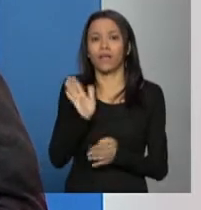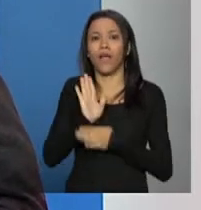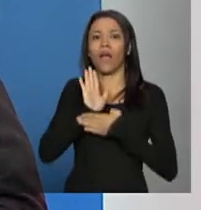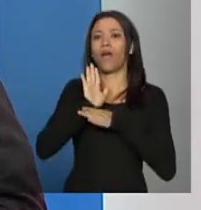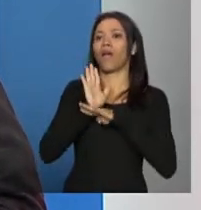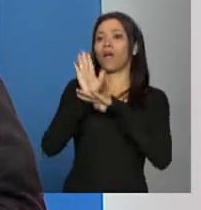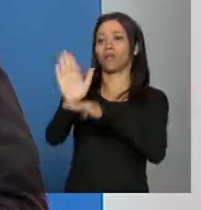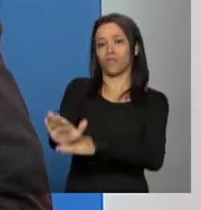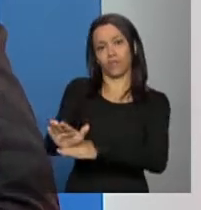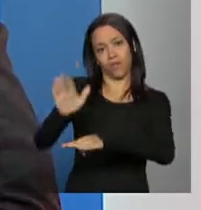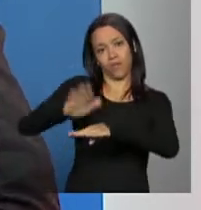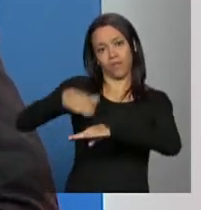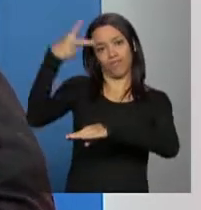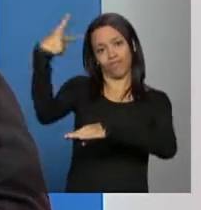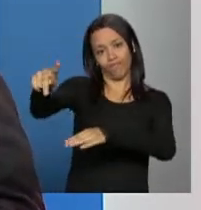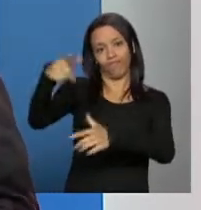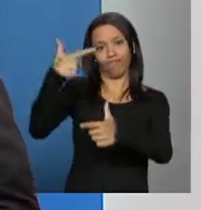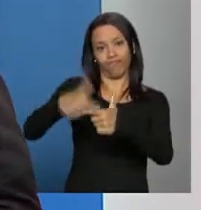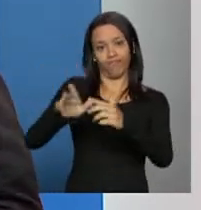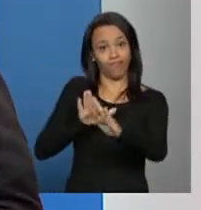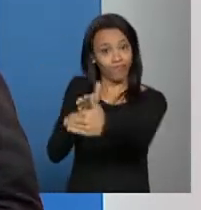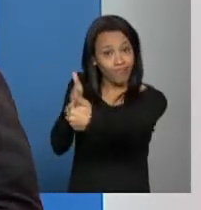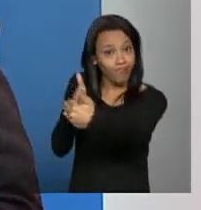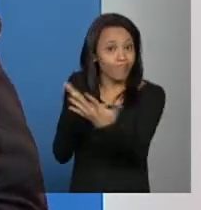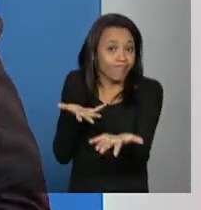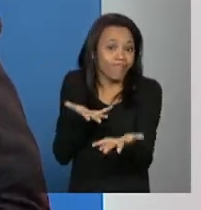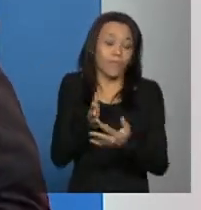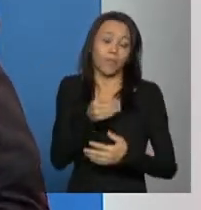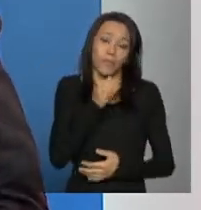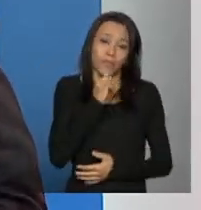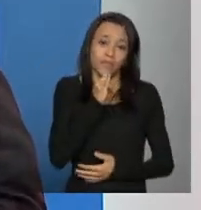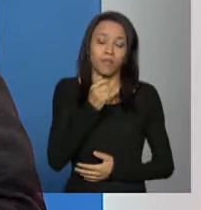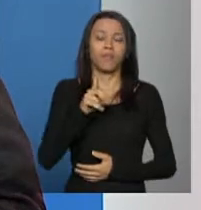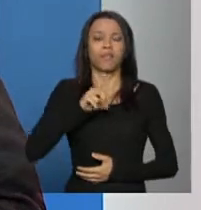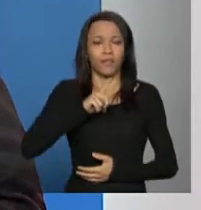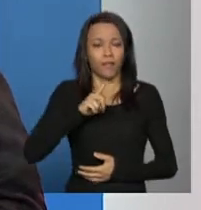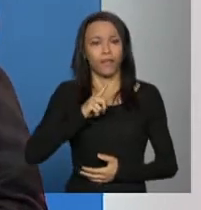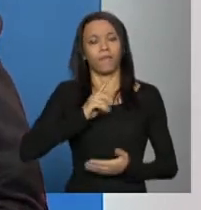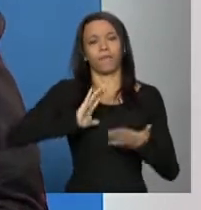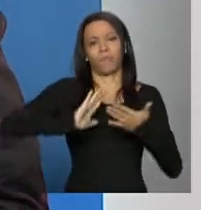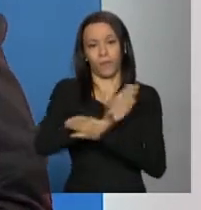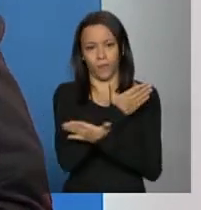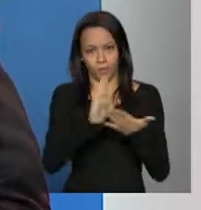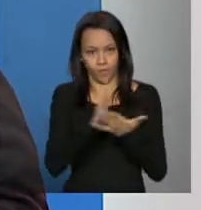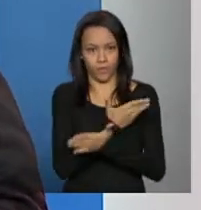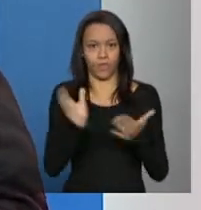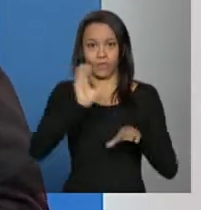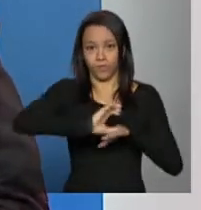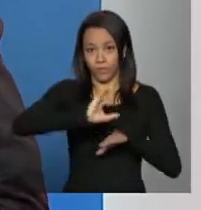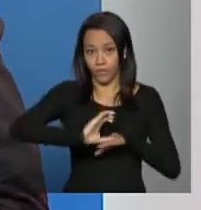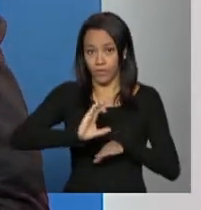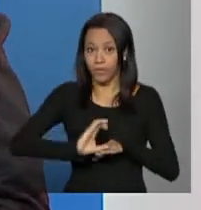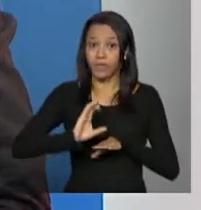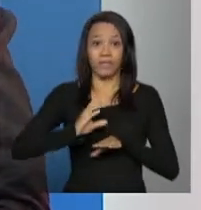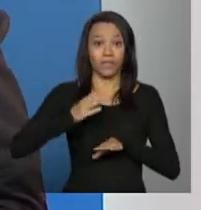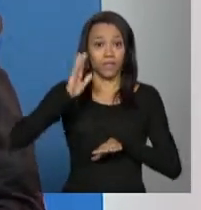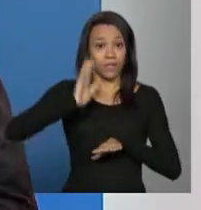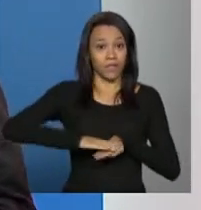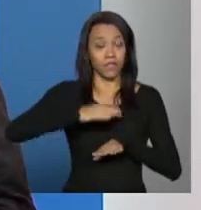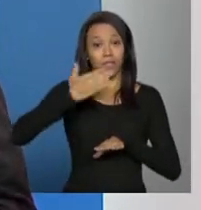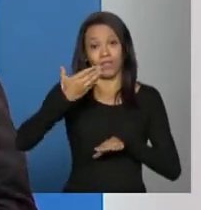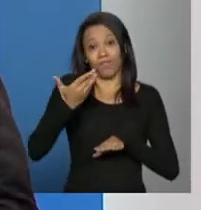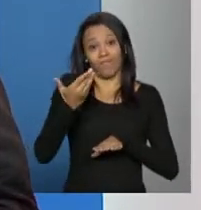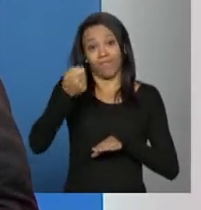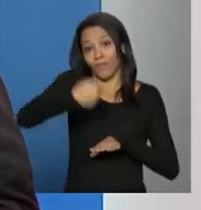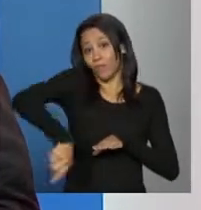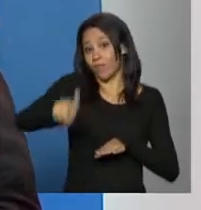especificamente. Então olha só por exemplo tem serviços que a equipe técnica não vai ter a exigência de